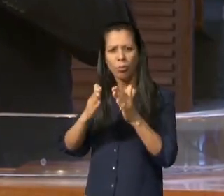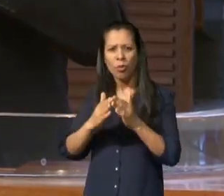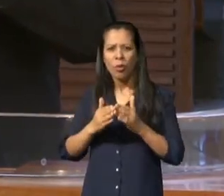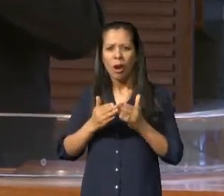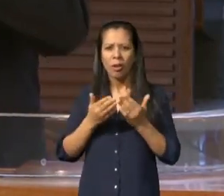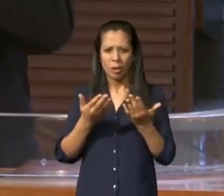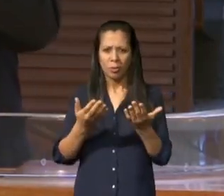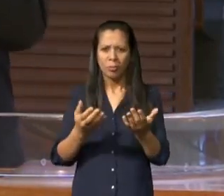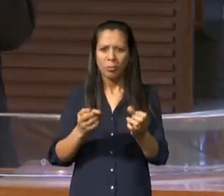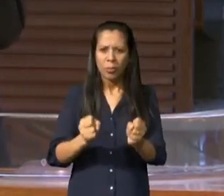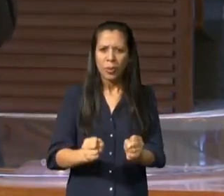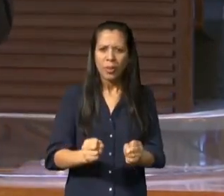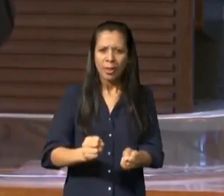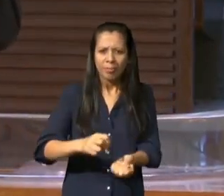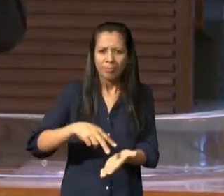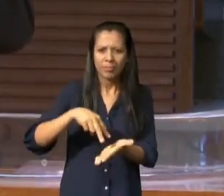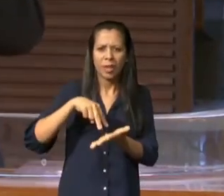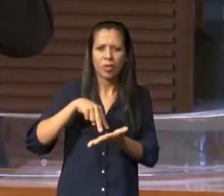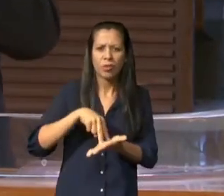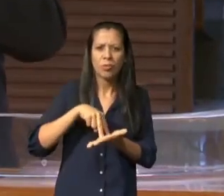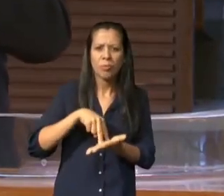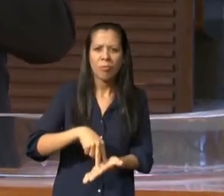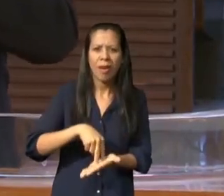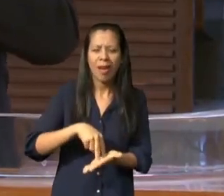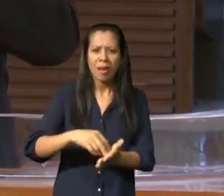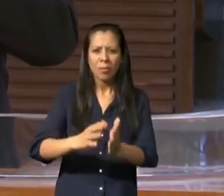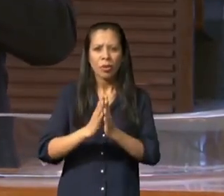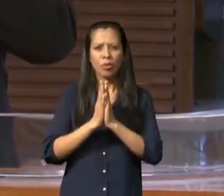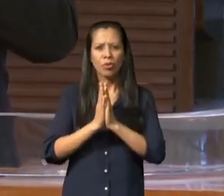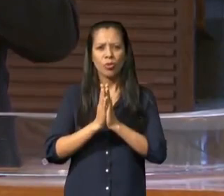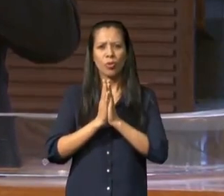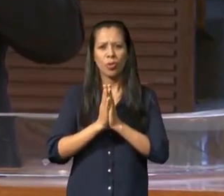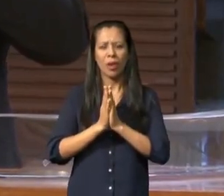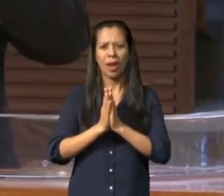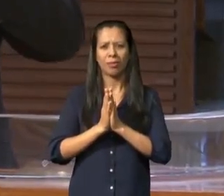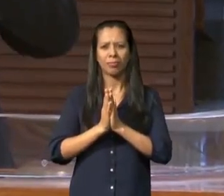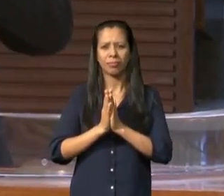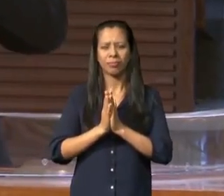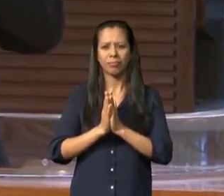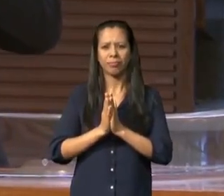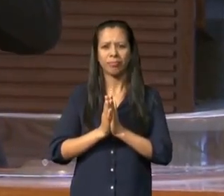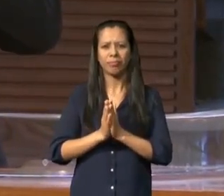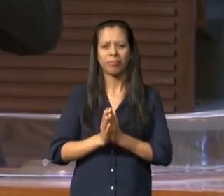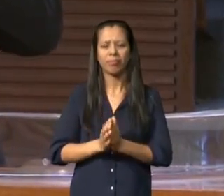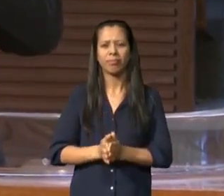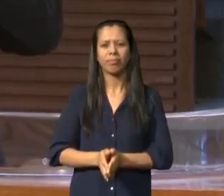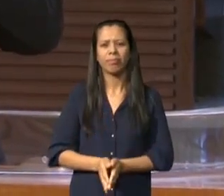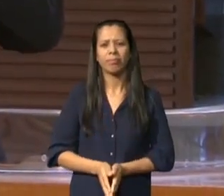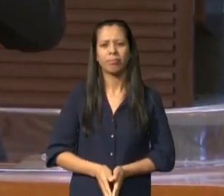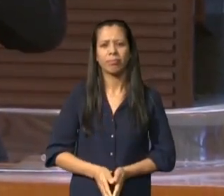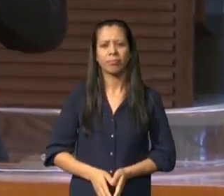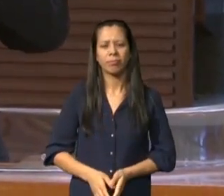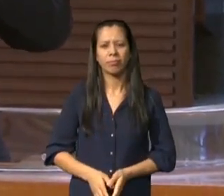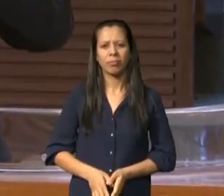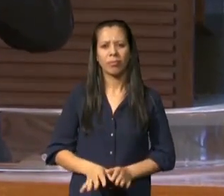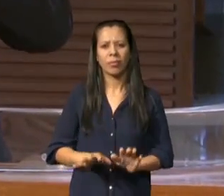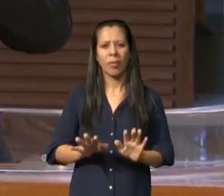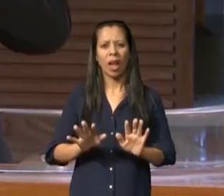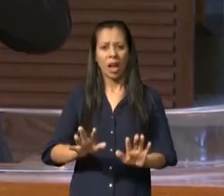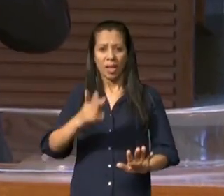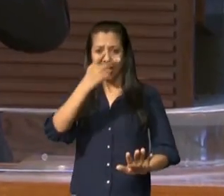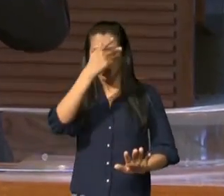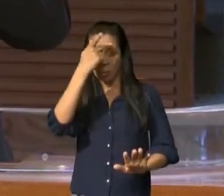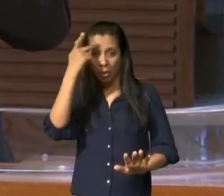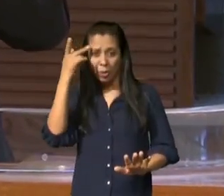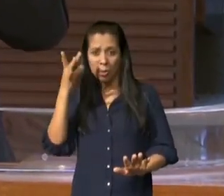e logo após oração quero pedir a você que está aqui no templo que se acende em função dos protocolos nós